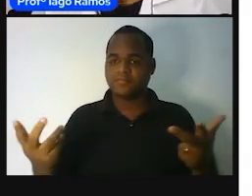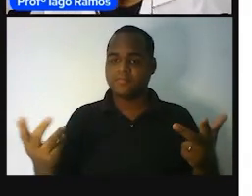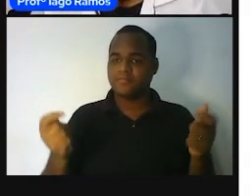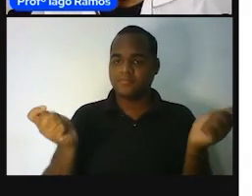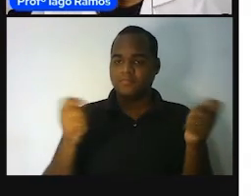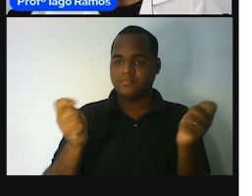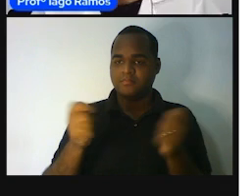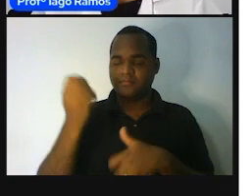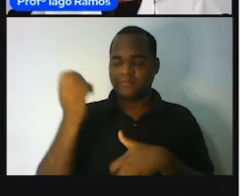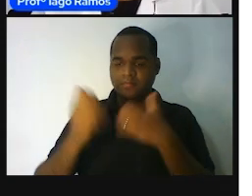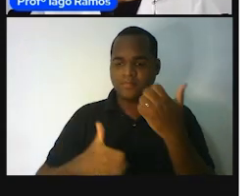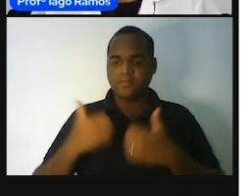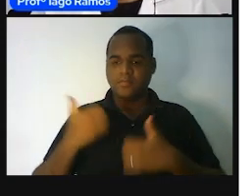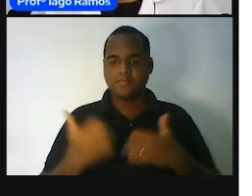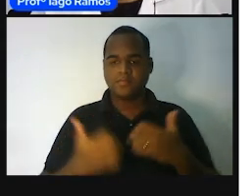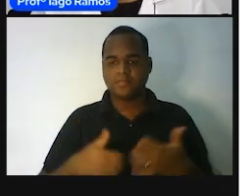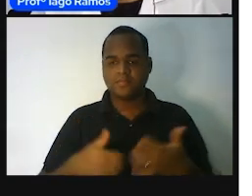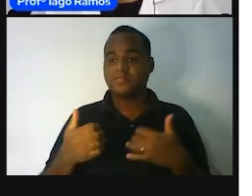para medir,